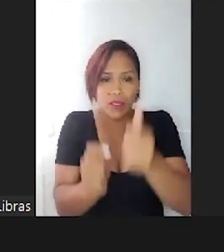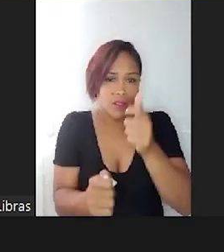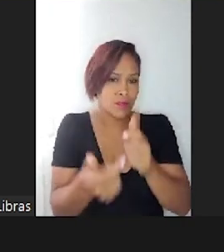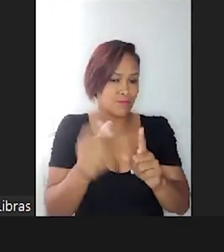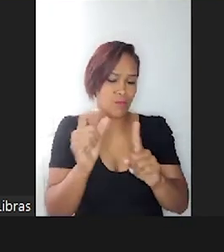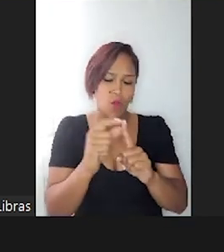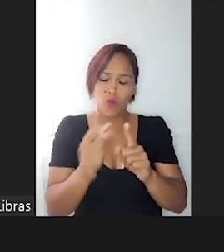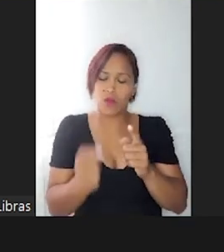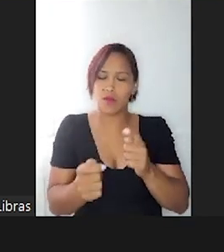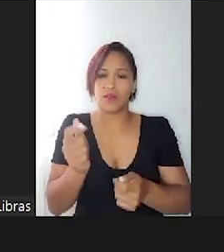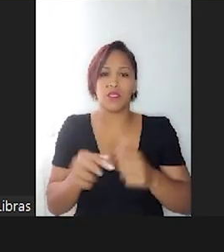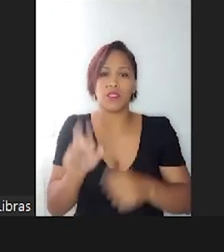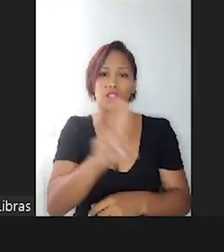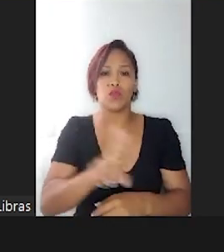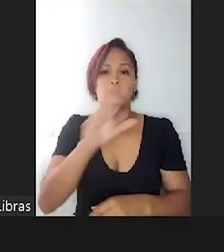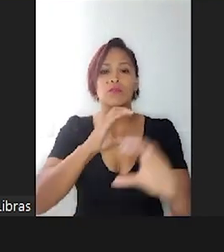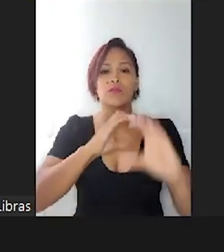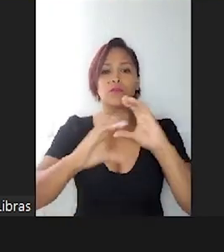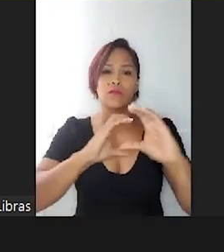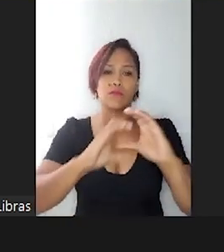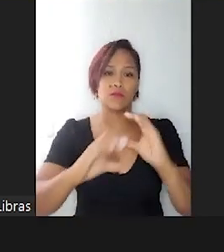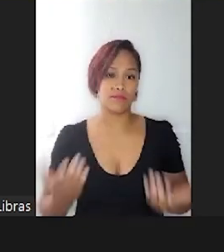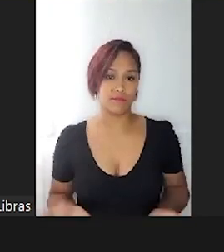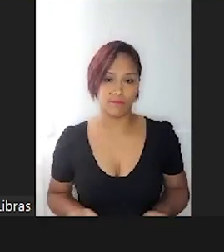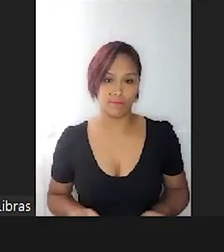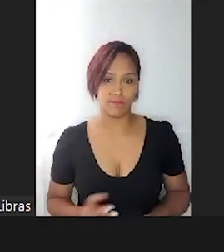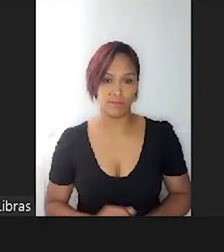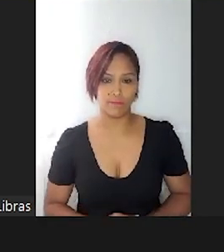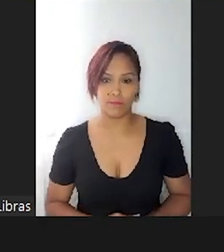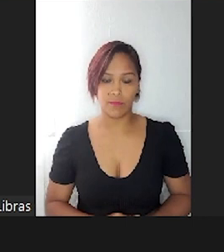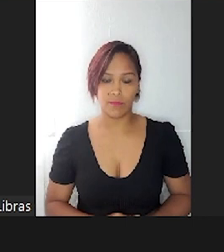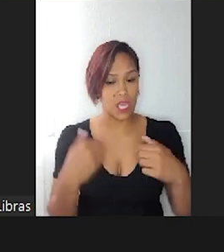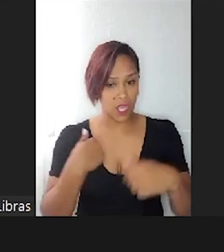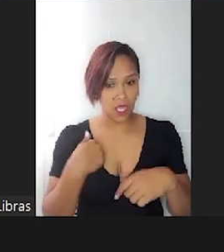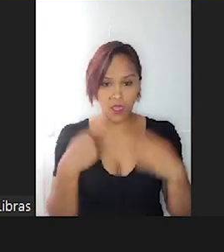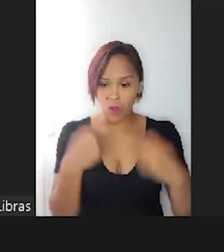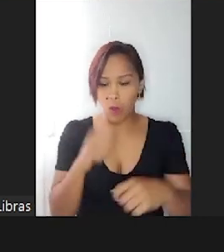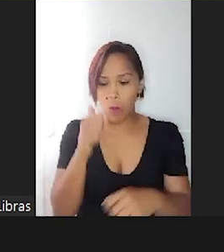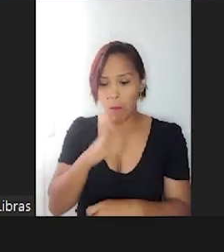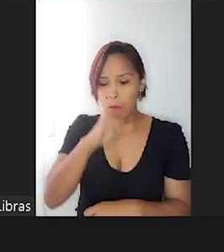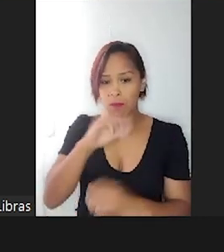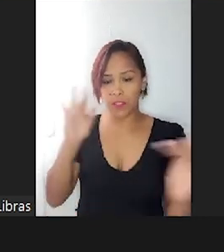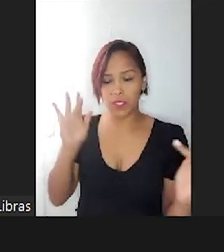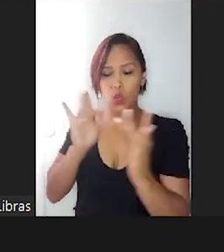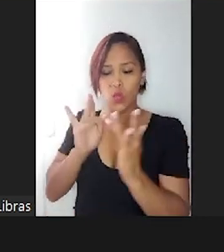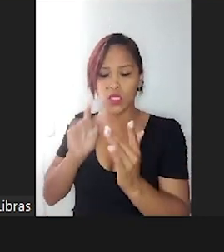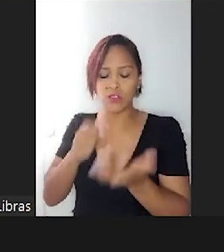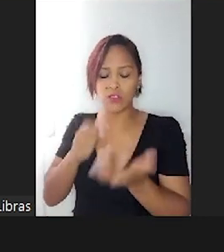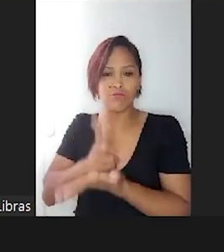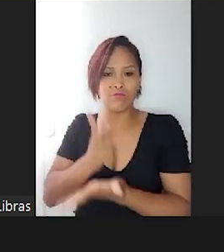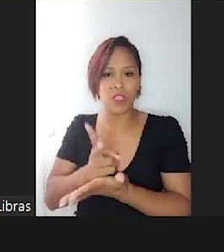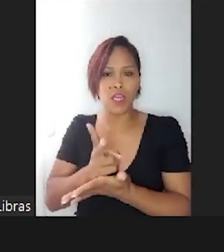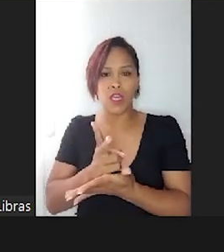para se comunicar. E eu preciso estar conectada com ele emocionalmente,